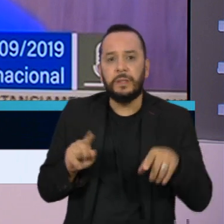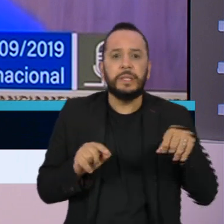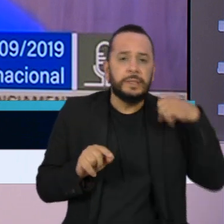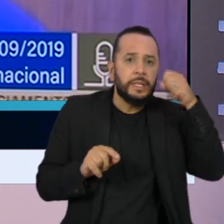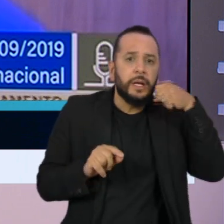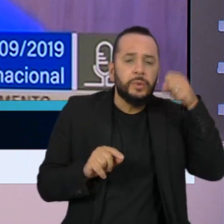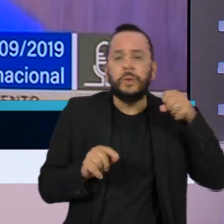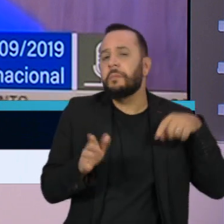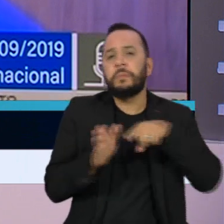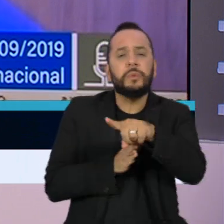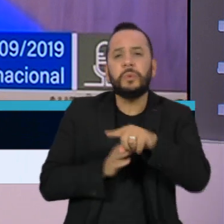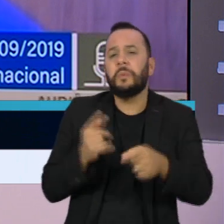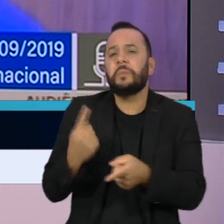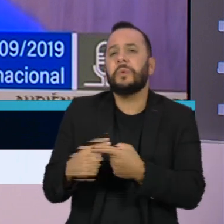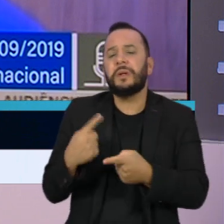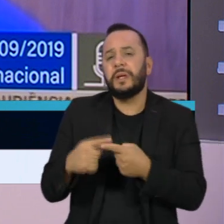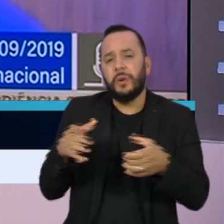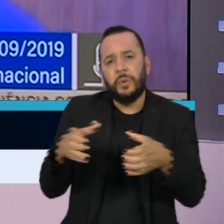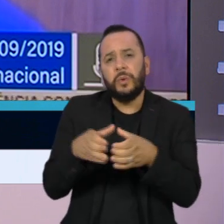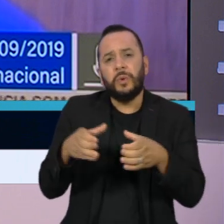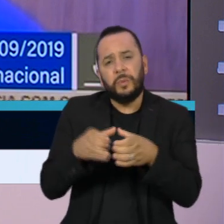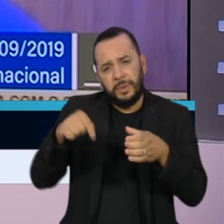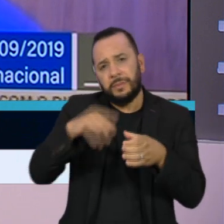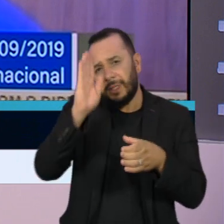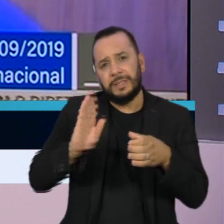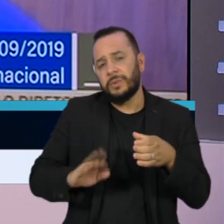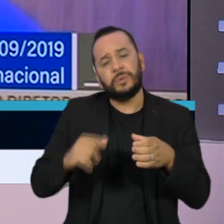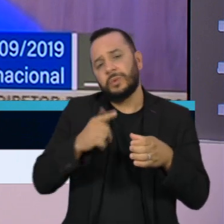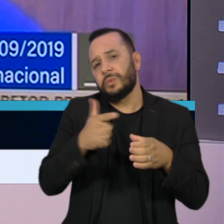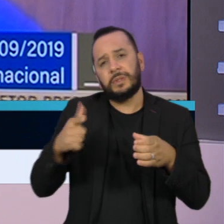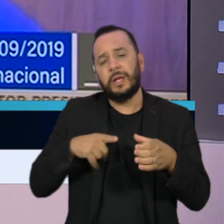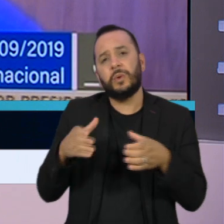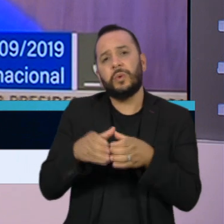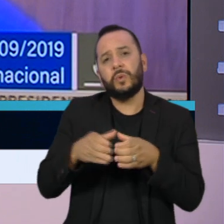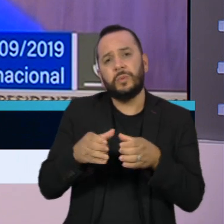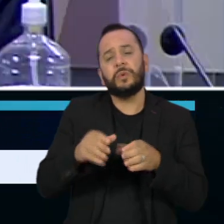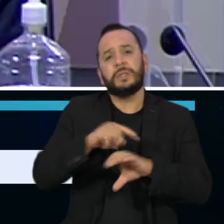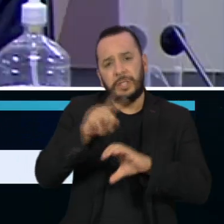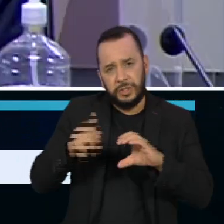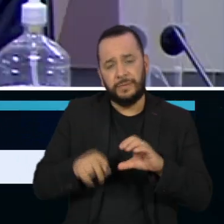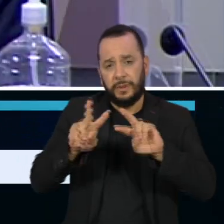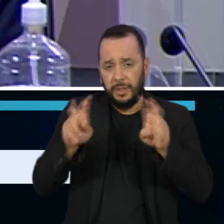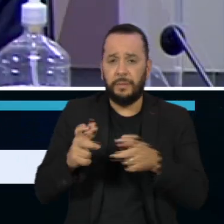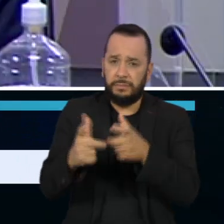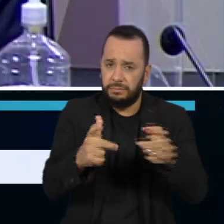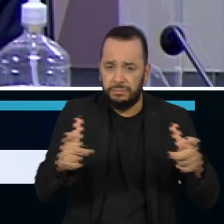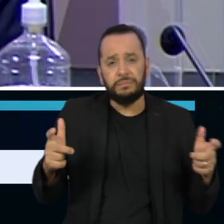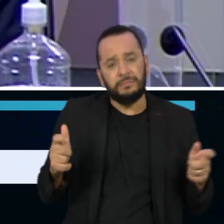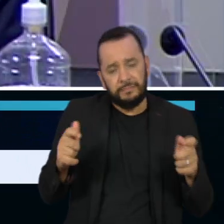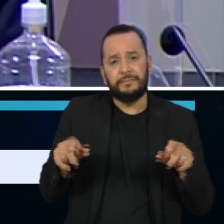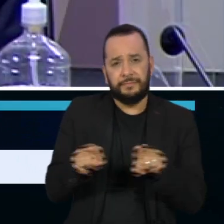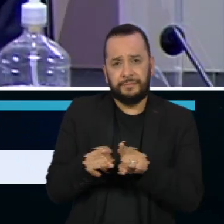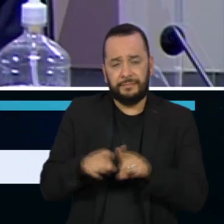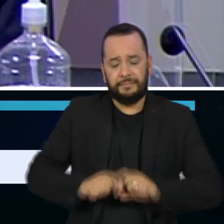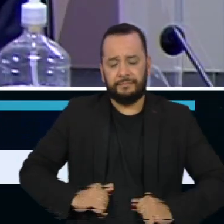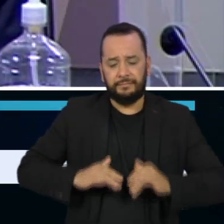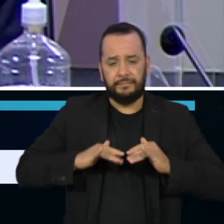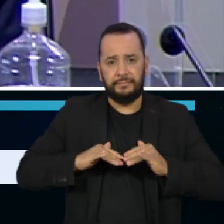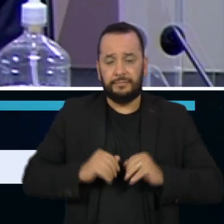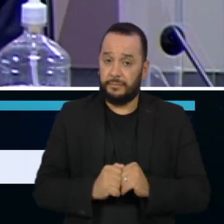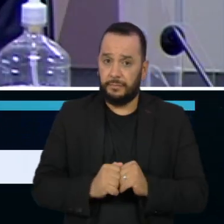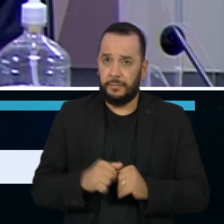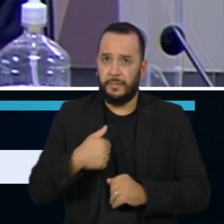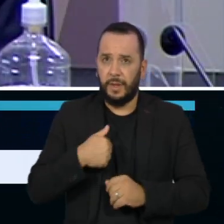tem um comitê científico de resposta à pandemia e sobre a imunização. Eu já anunciei desde o início da nossa